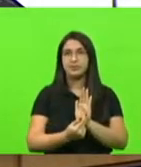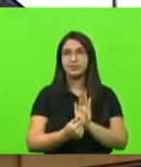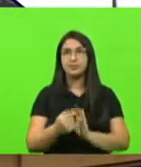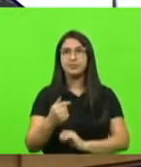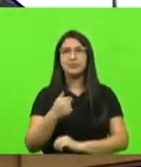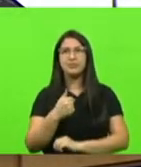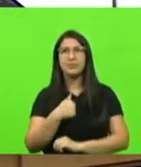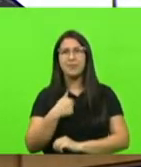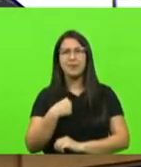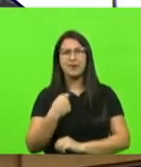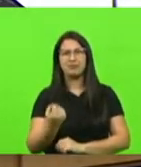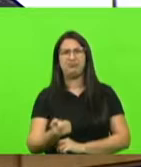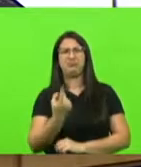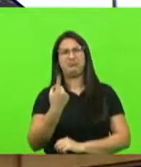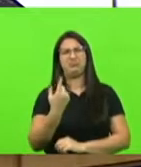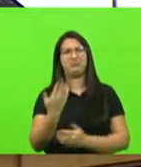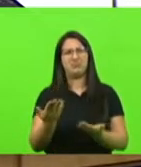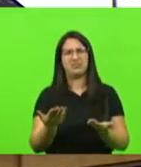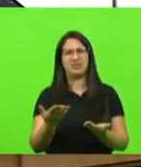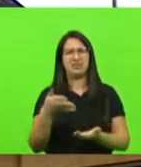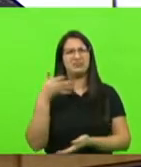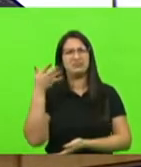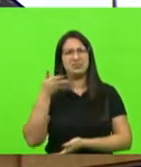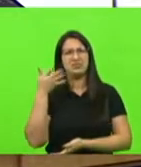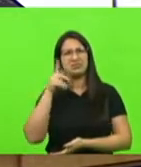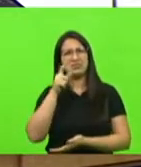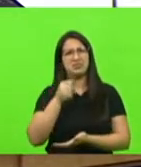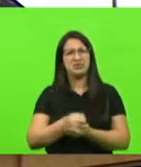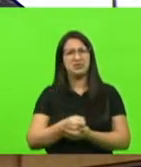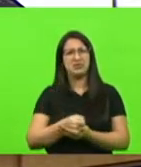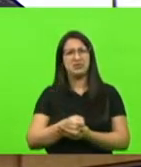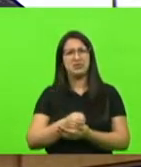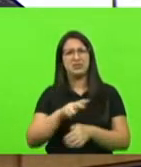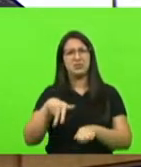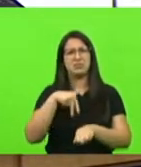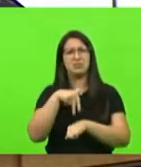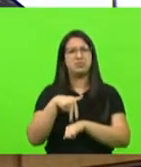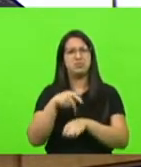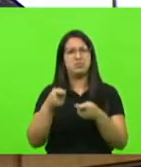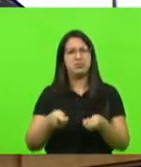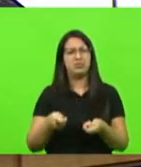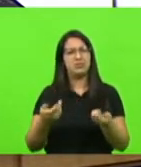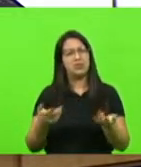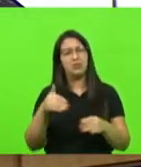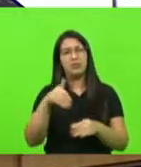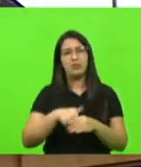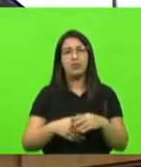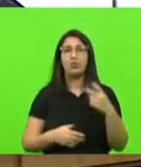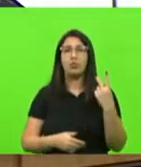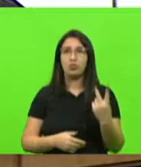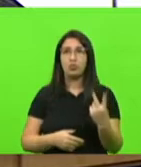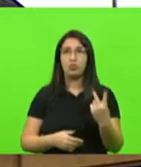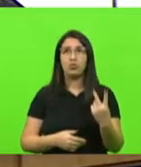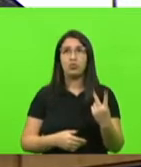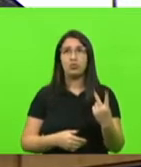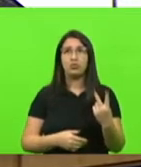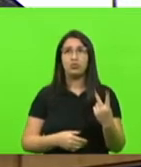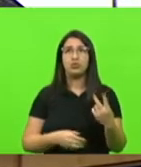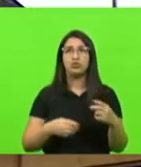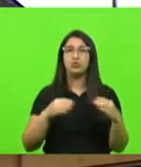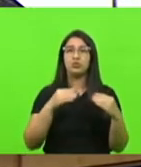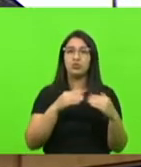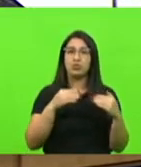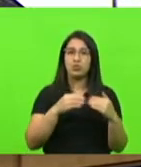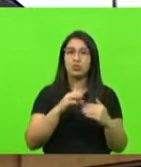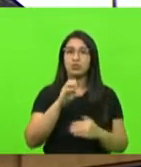estou estranhando esse posicionamento aqui em plenário. Por isso que o meu voto aqui é 2, conforme o parecer da CCJ,